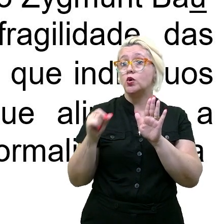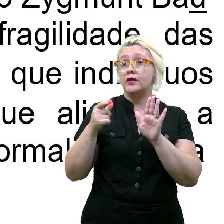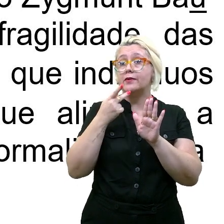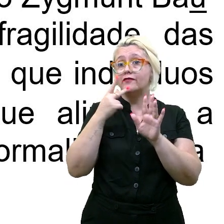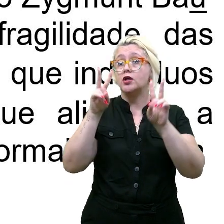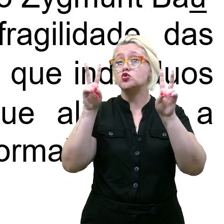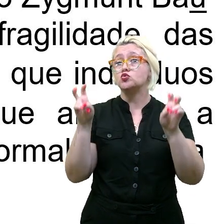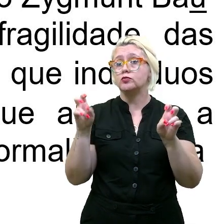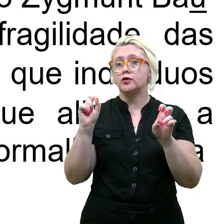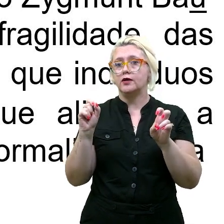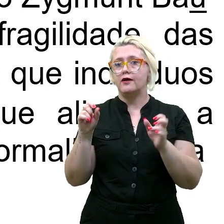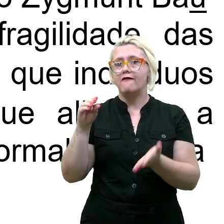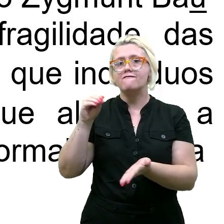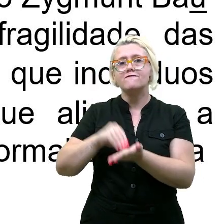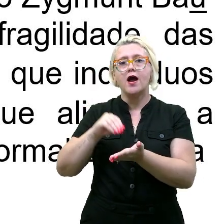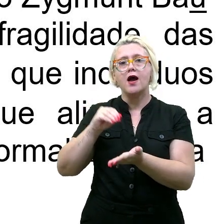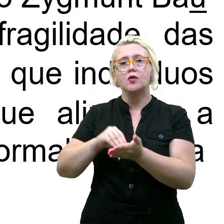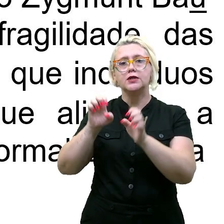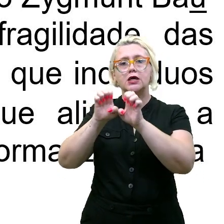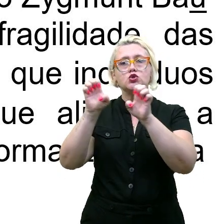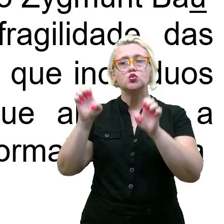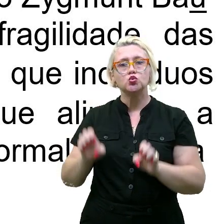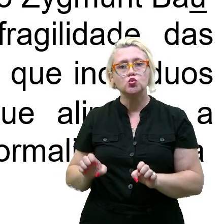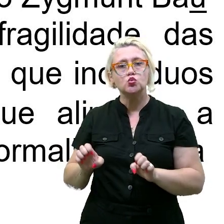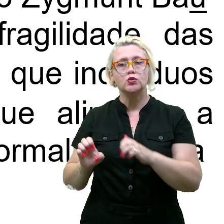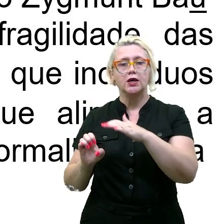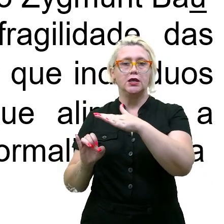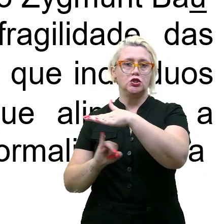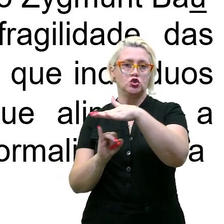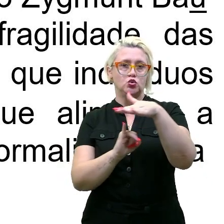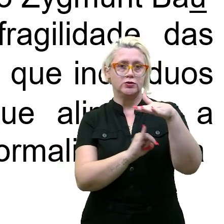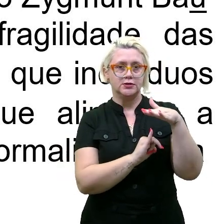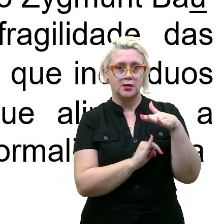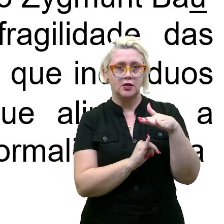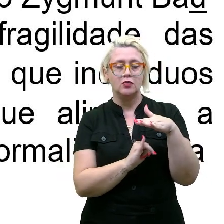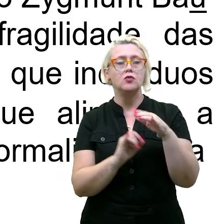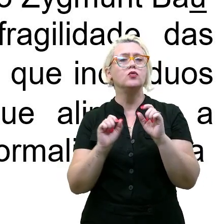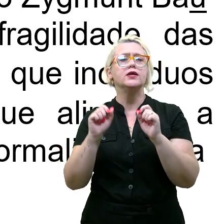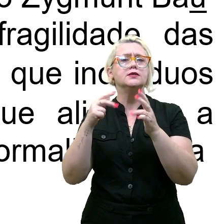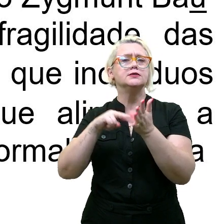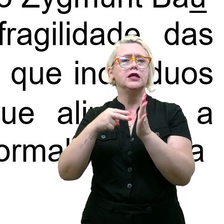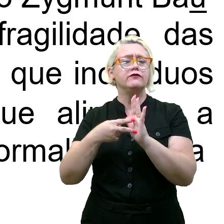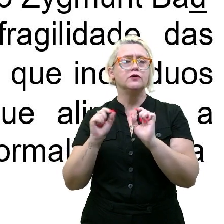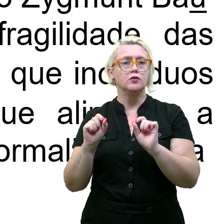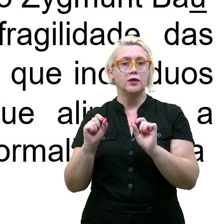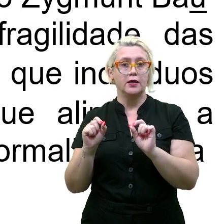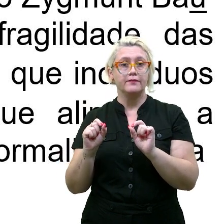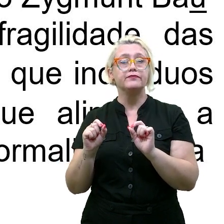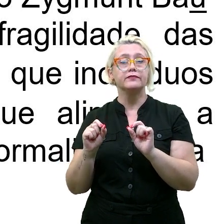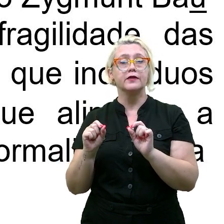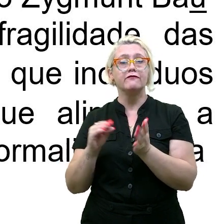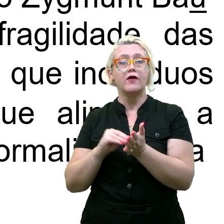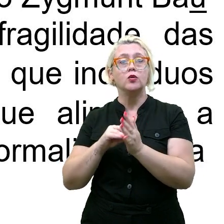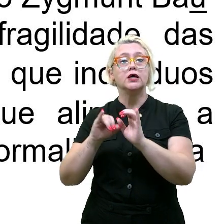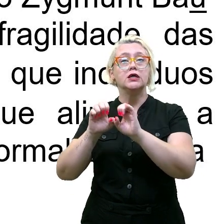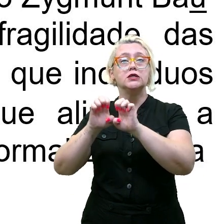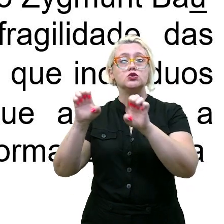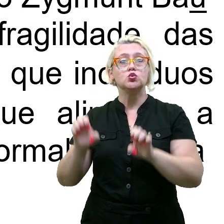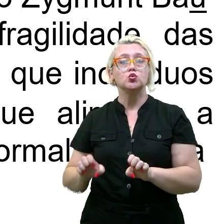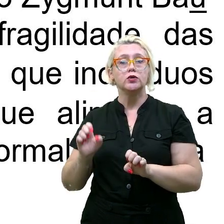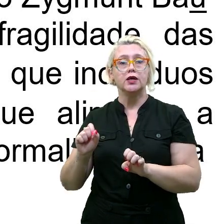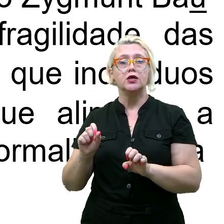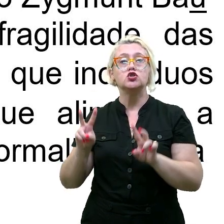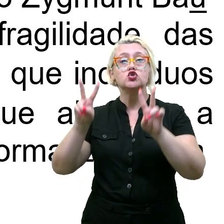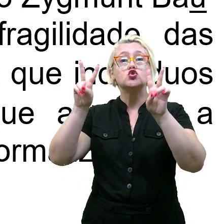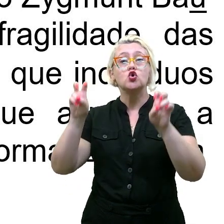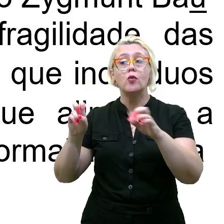falar? Olha, a falta de estrutura institucional. O que eu estou dizendo, gente? Institucional. Relacionada